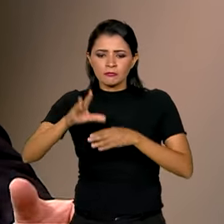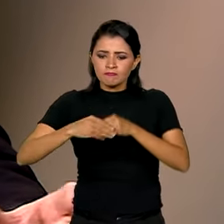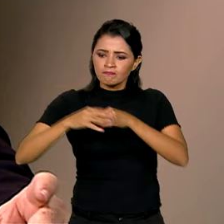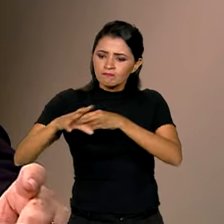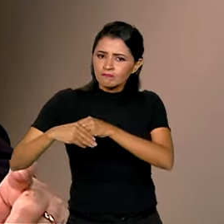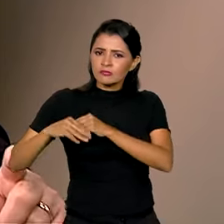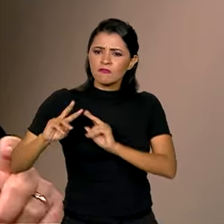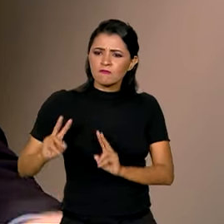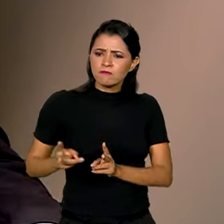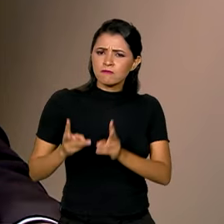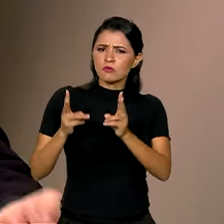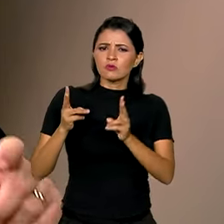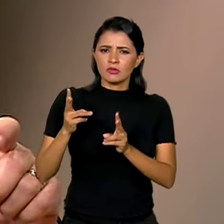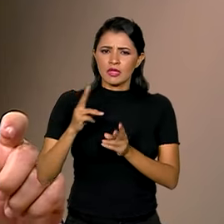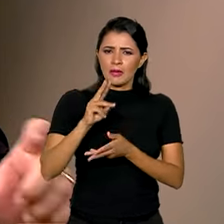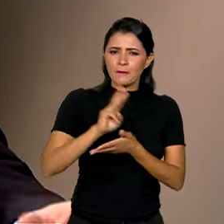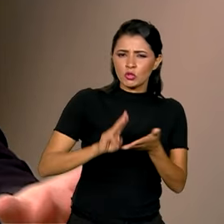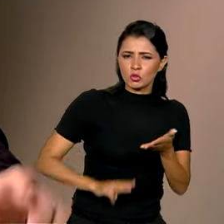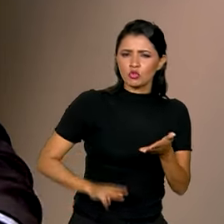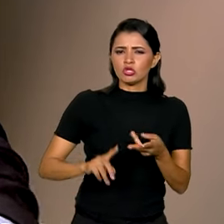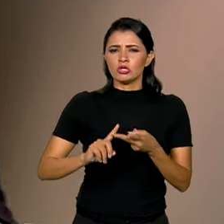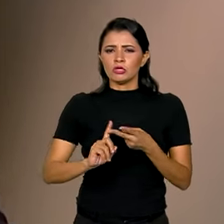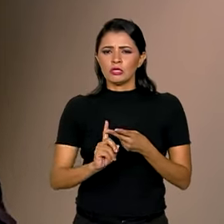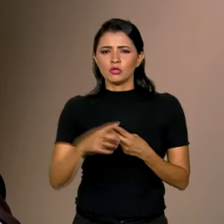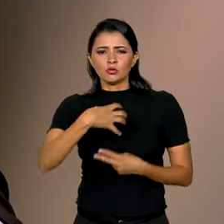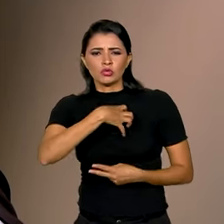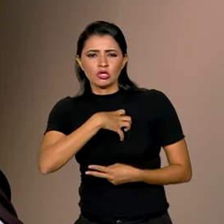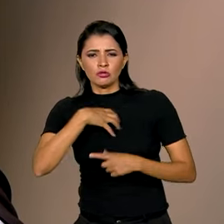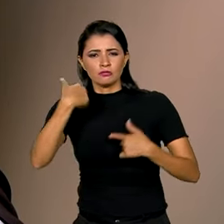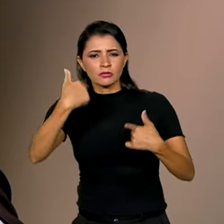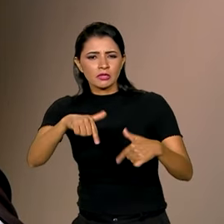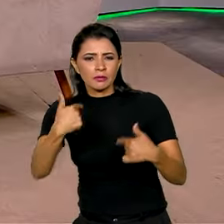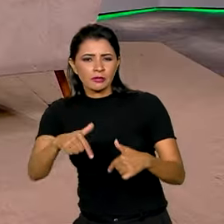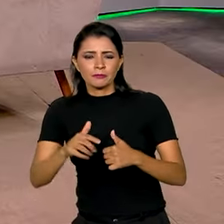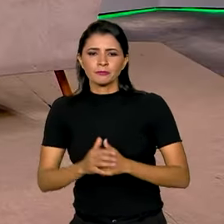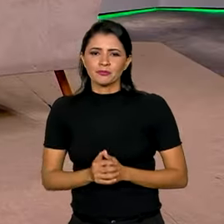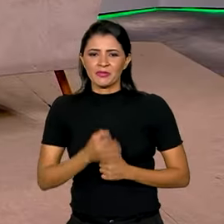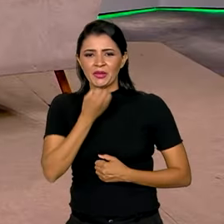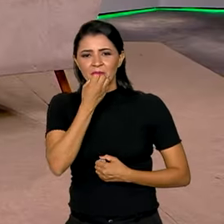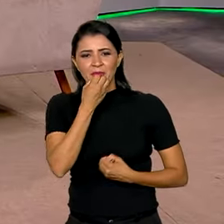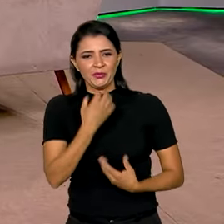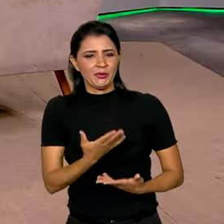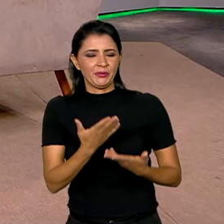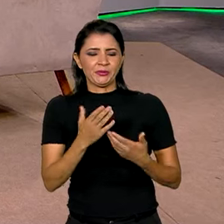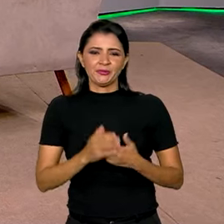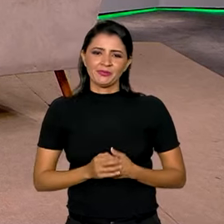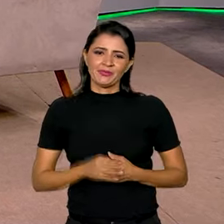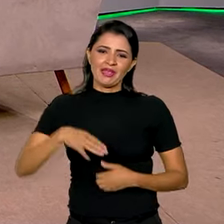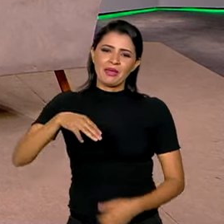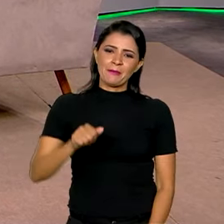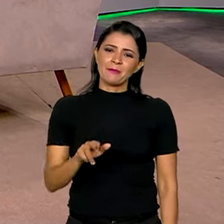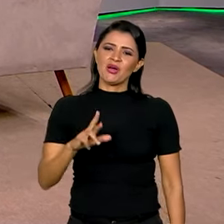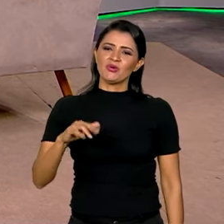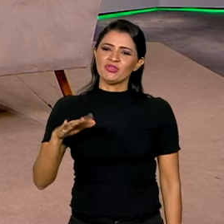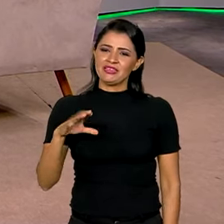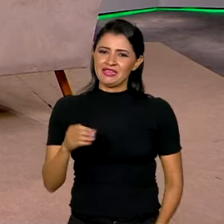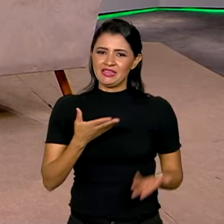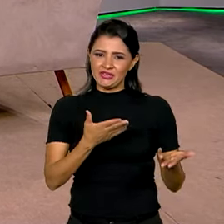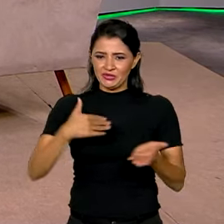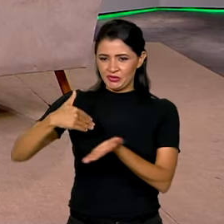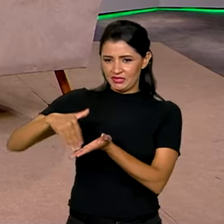mais valor na metodologia, na forma de trabalhar. Muito bom. Maurício Holanda Maia,